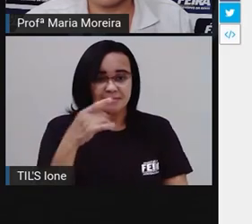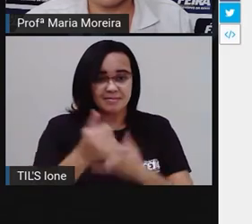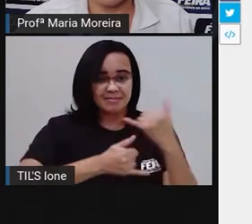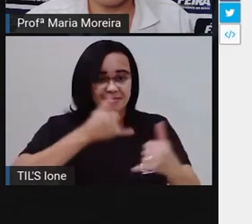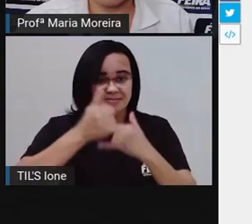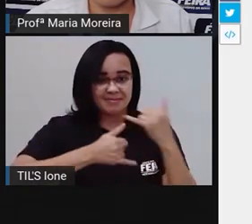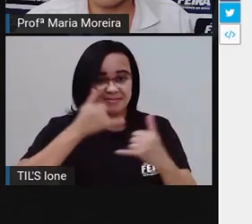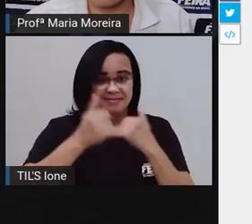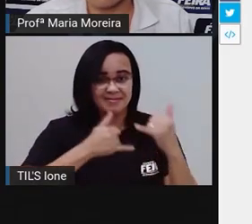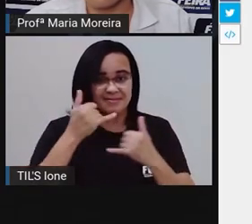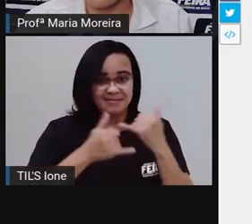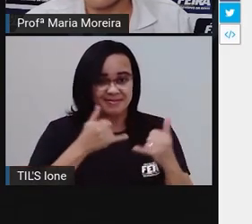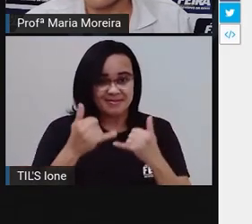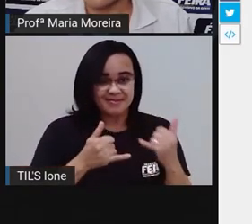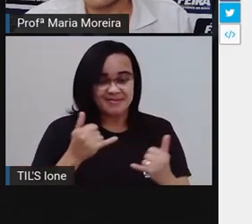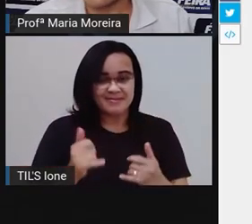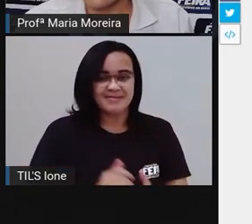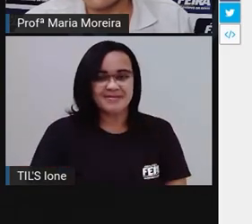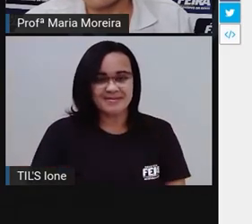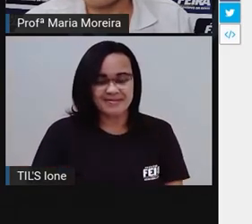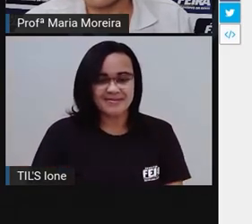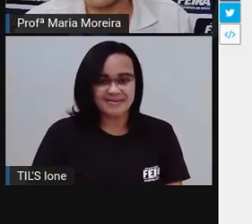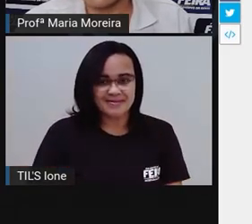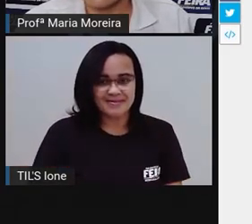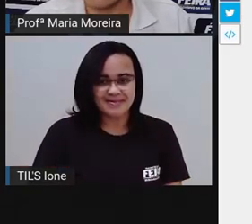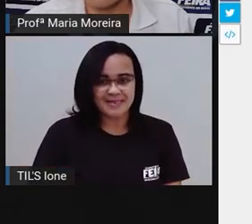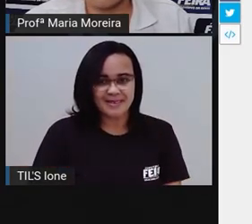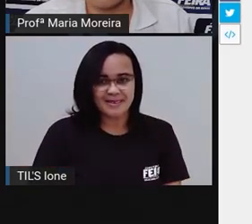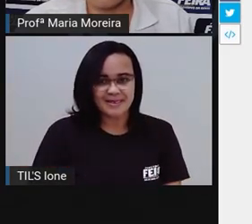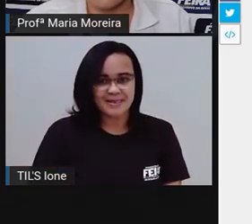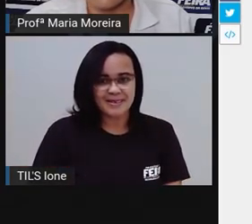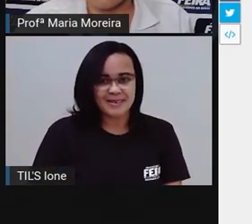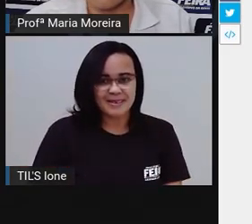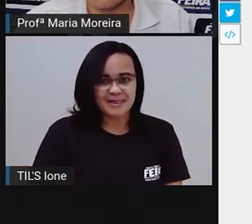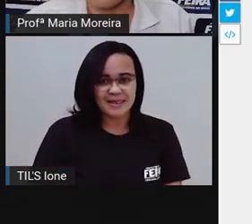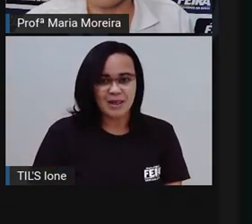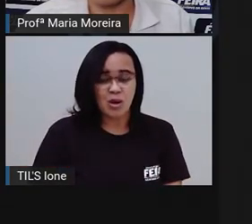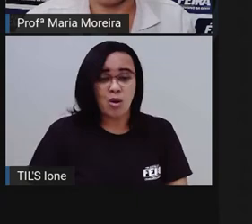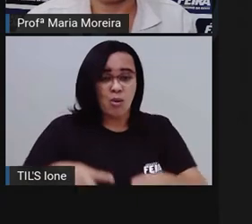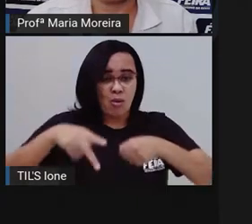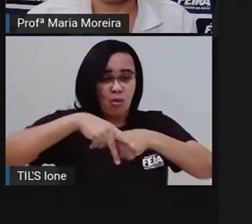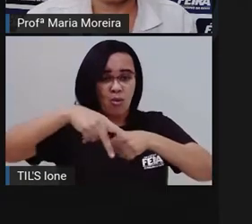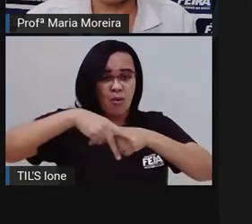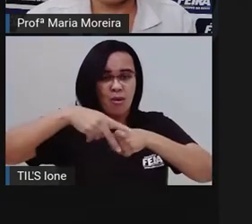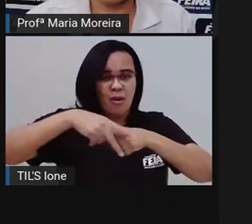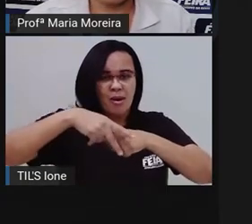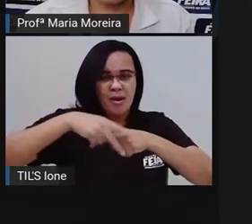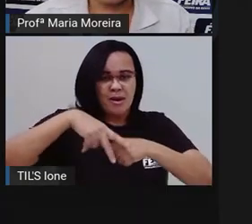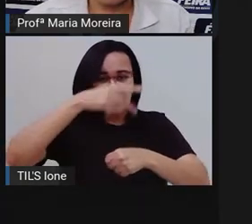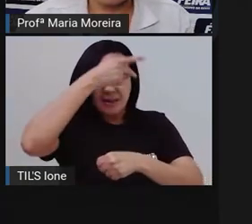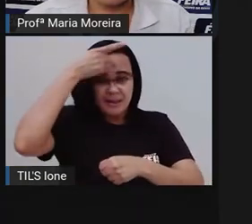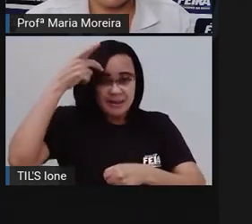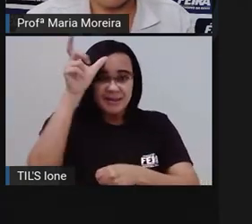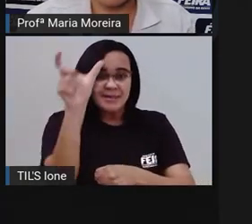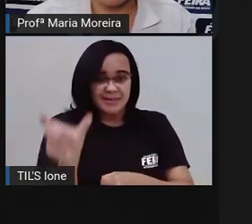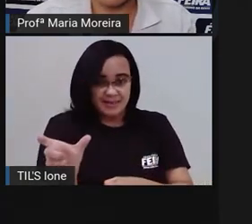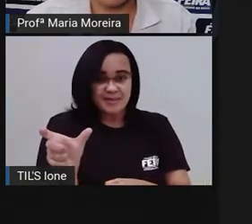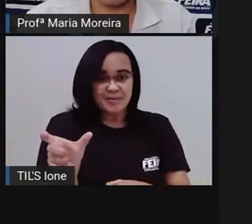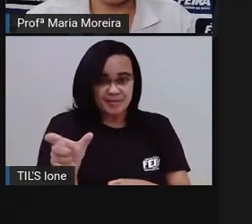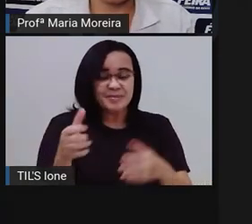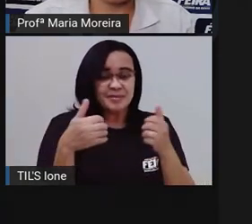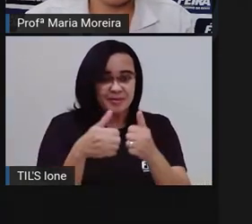Eficiência dele. Agora, eu só preciso saber... Onde é que eu... Agora, aqui. Pronto. Vamos lá. Vamos começar.